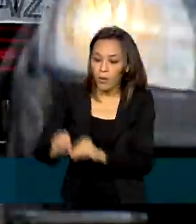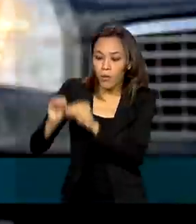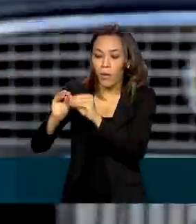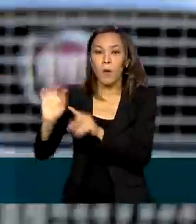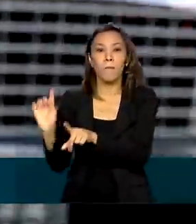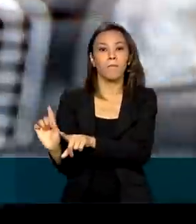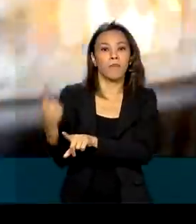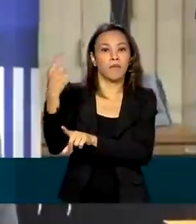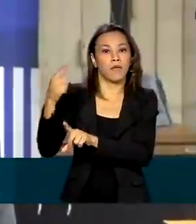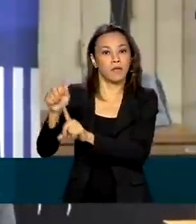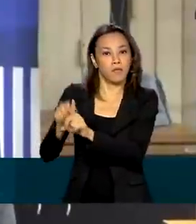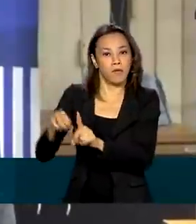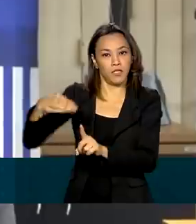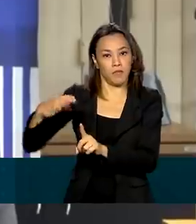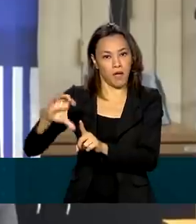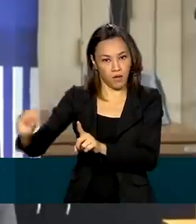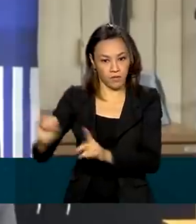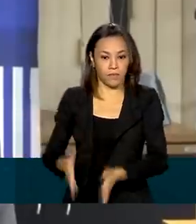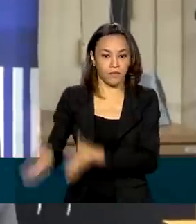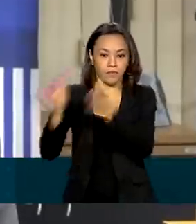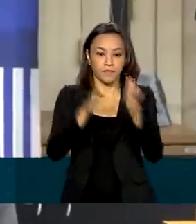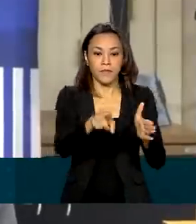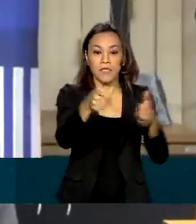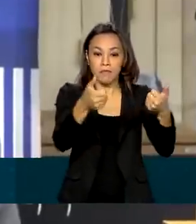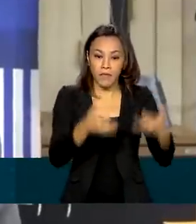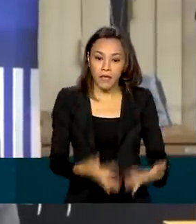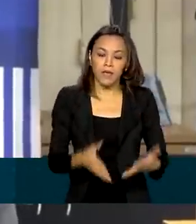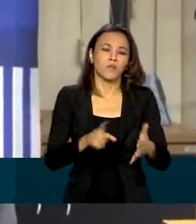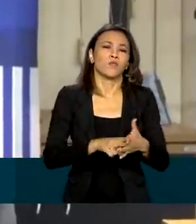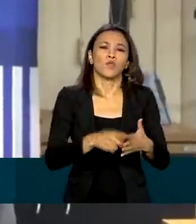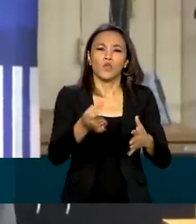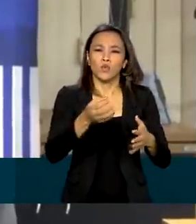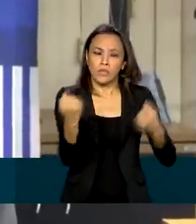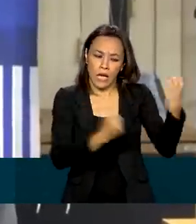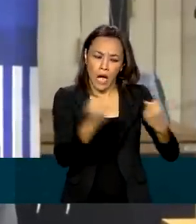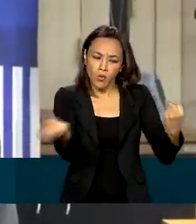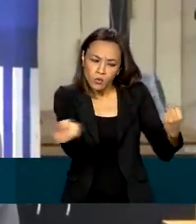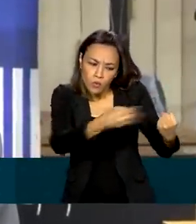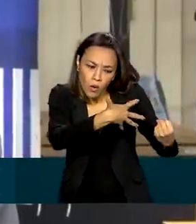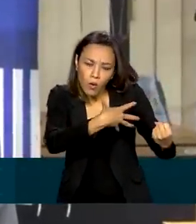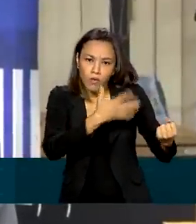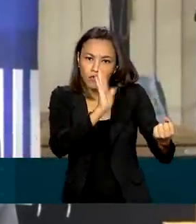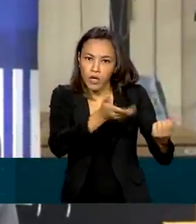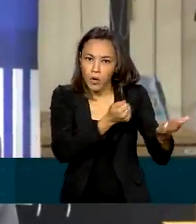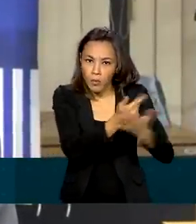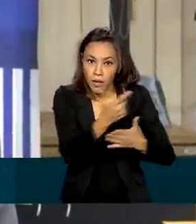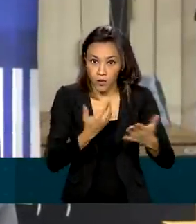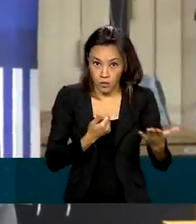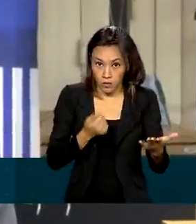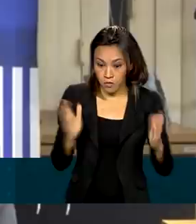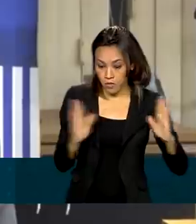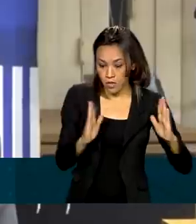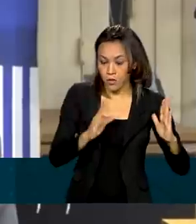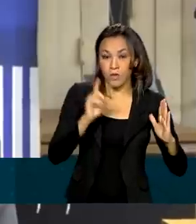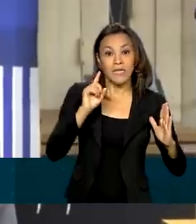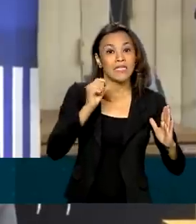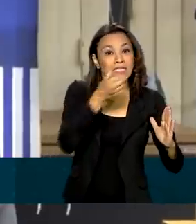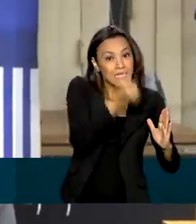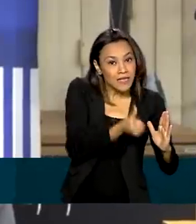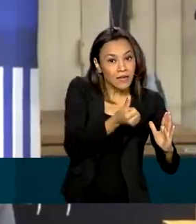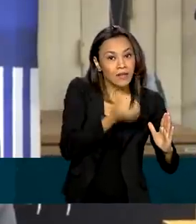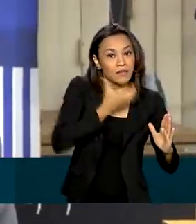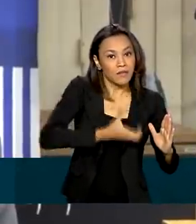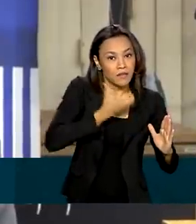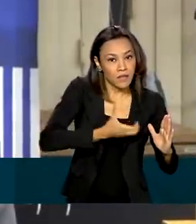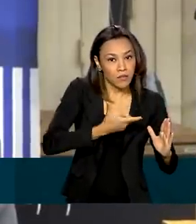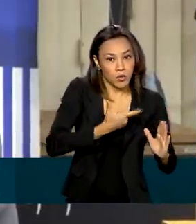março de 2021. Os veículos novos zero quilômetro adquiridos entre os dias 6 de dezembro